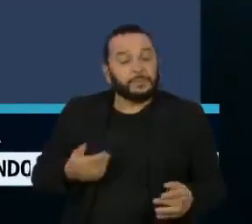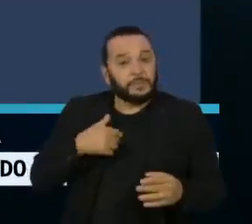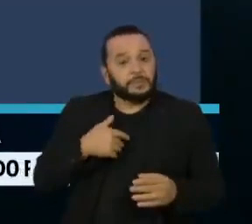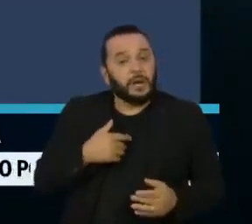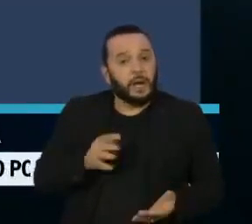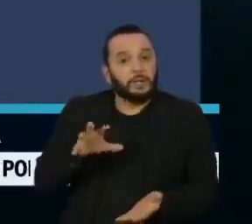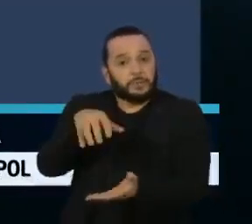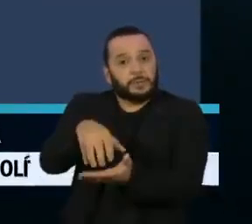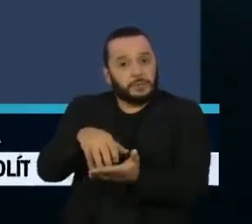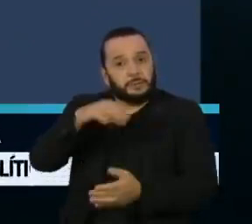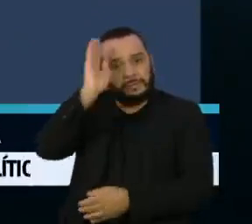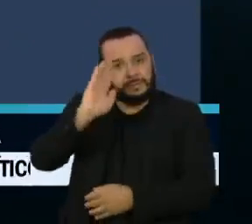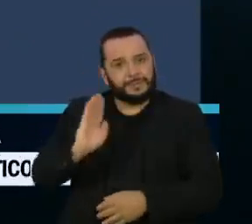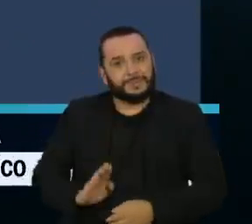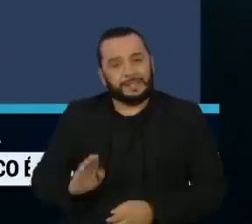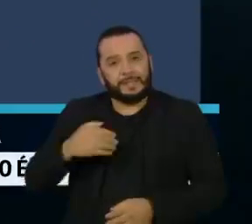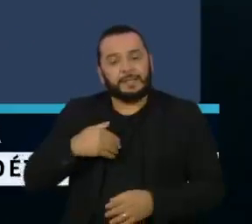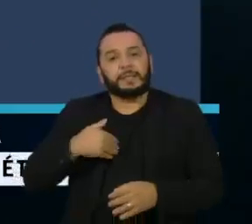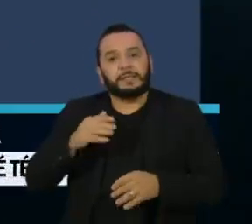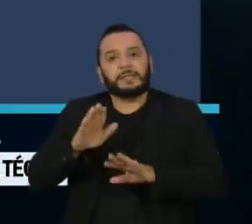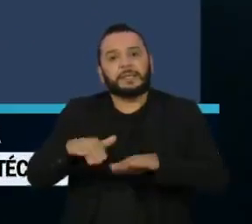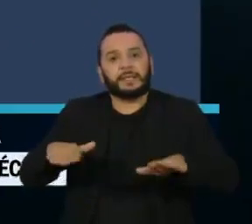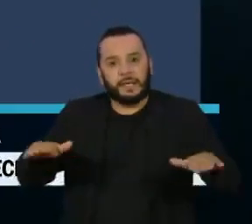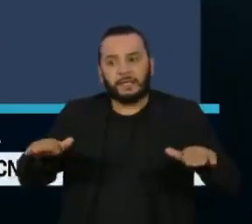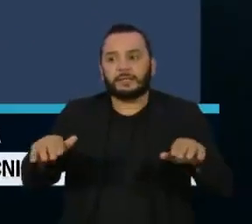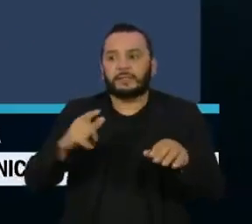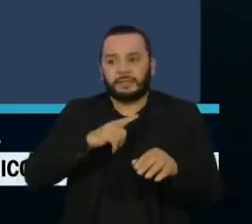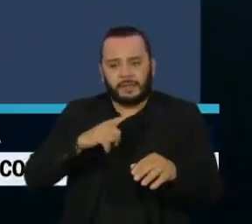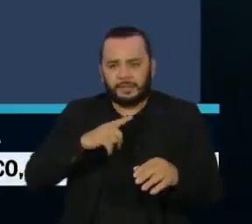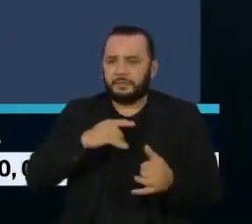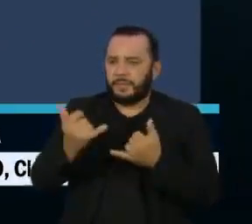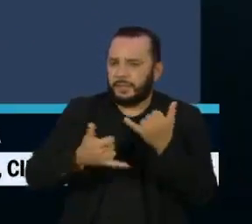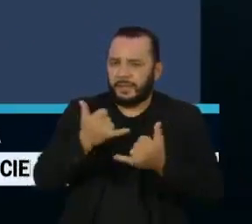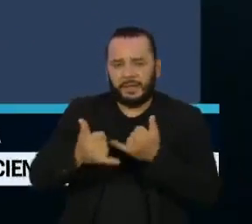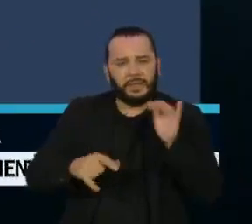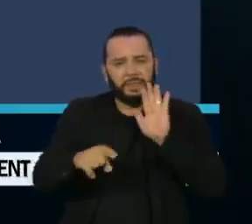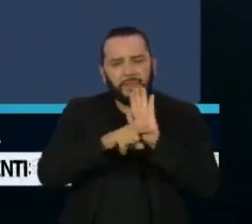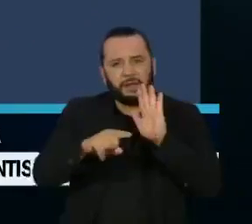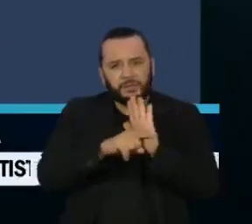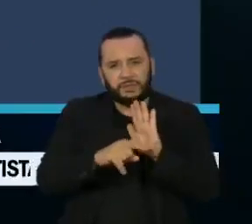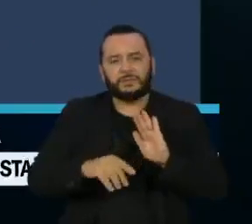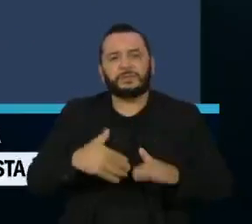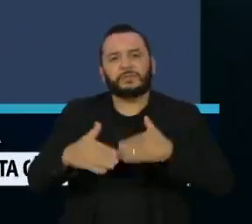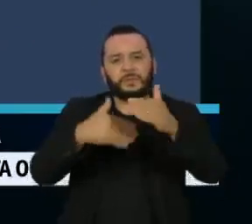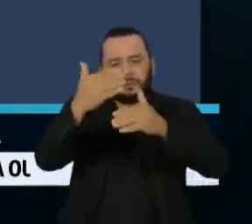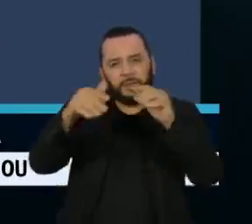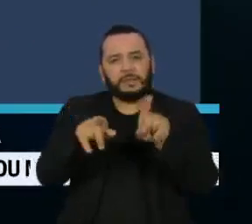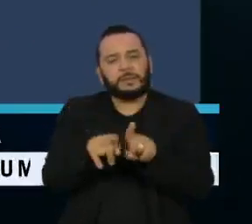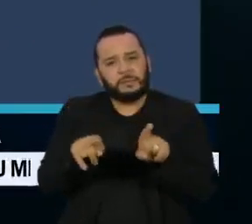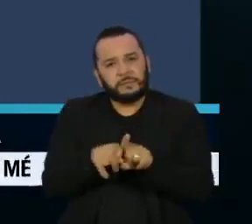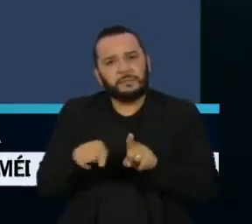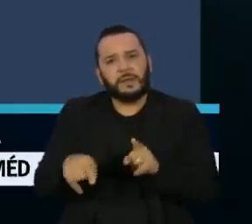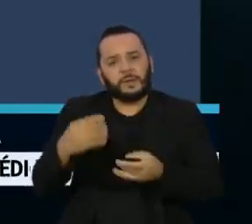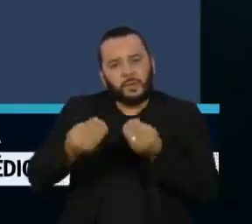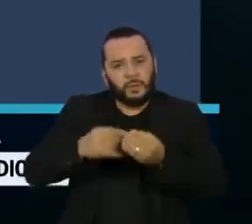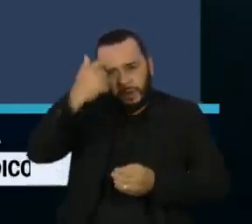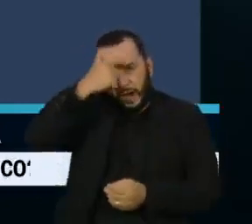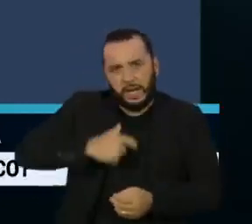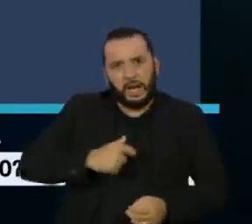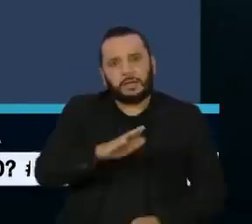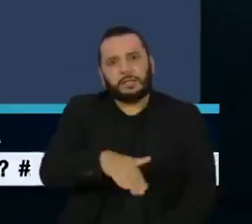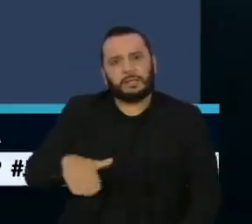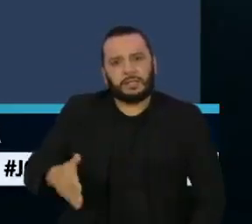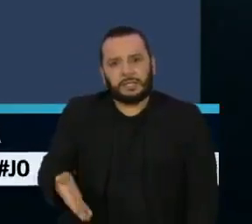Brasileira de Pediatria, este tipo de brinquedo surte efeitos negativos sobre o desenvolvimento e a construção do caráter das